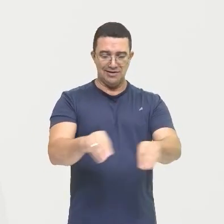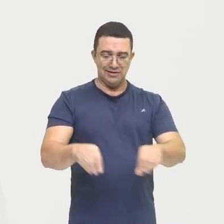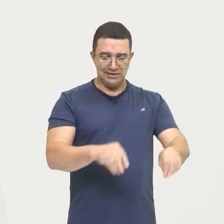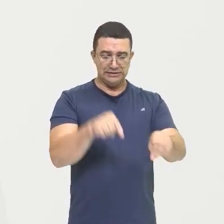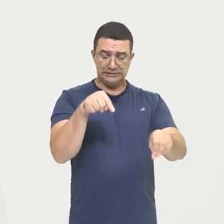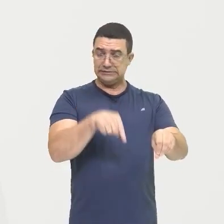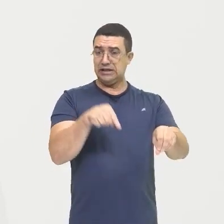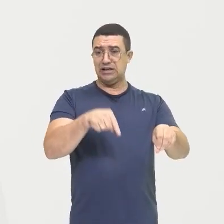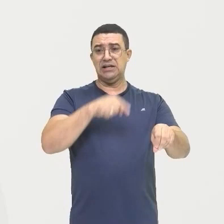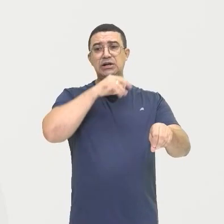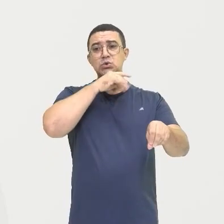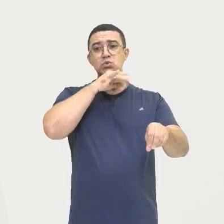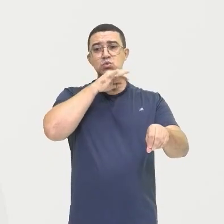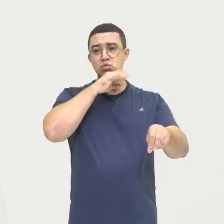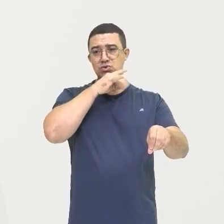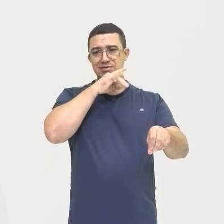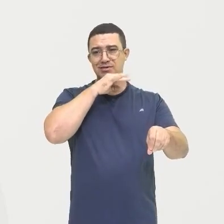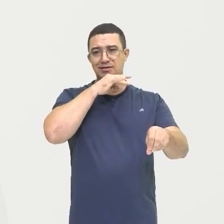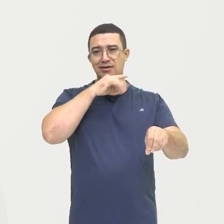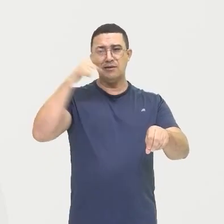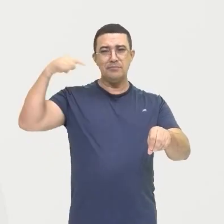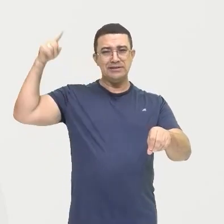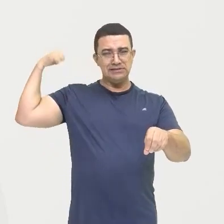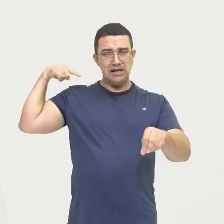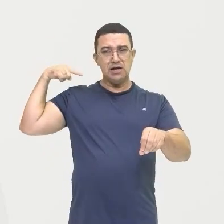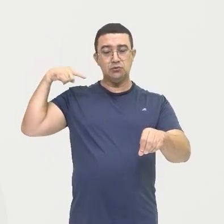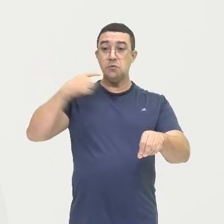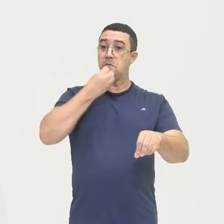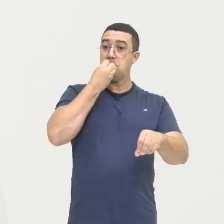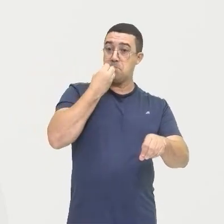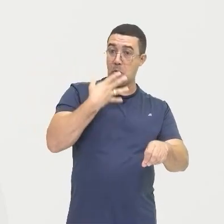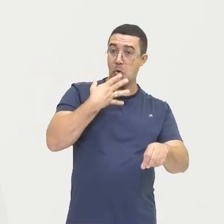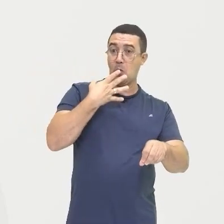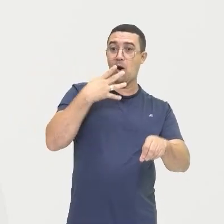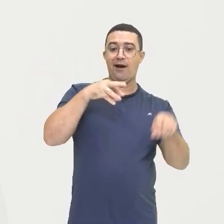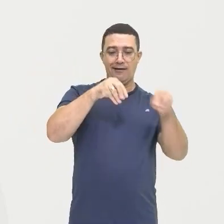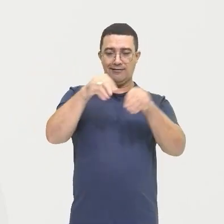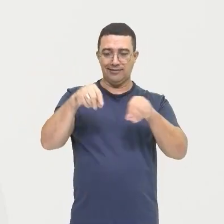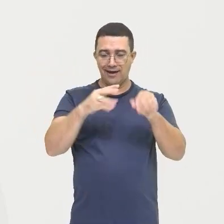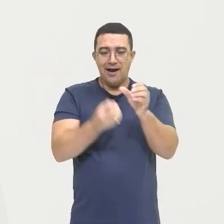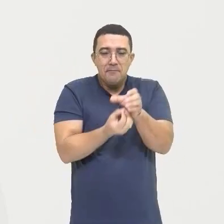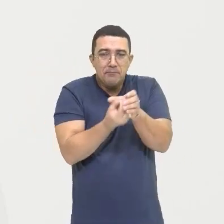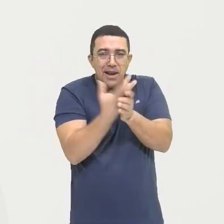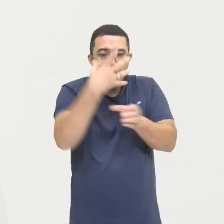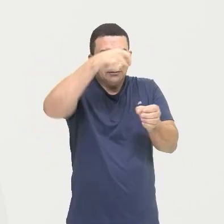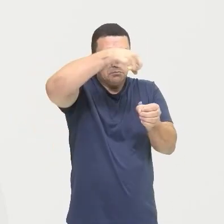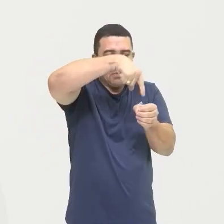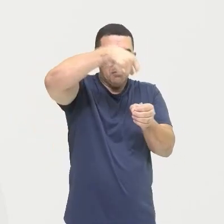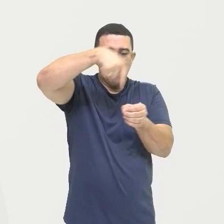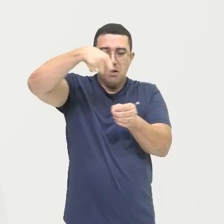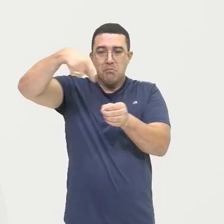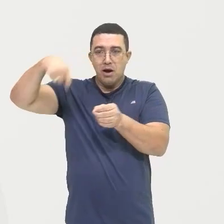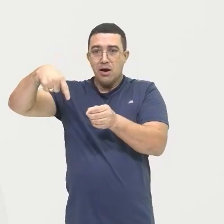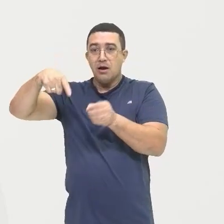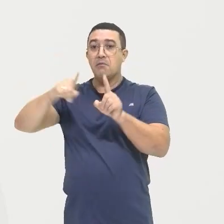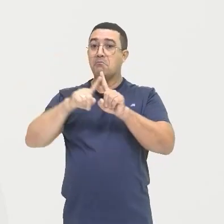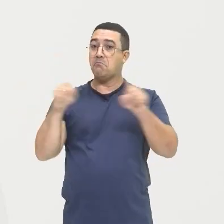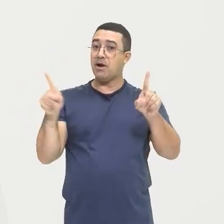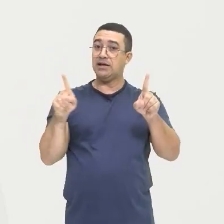Aquela questão Da fertilidade Que a gente observou Lá no início A gente já vai Observar Nesse tipo